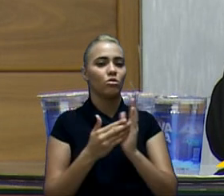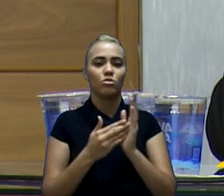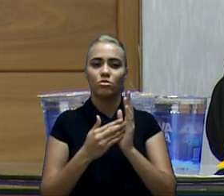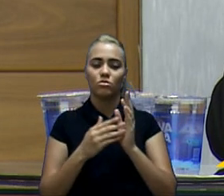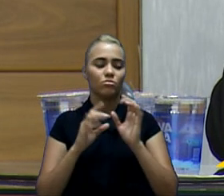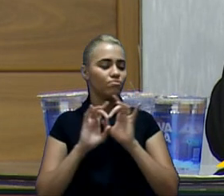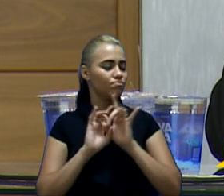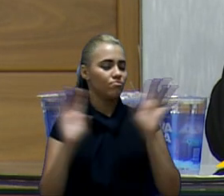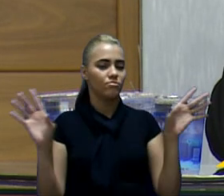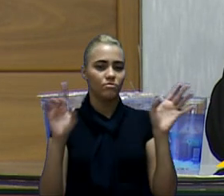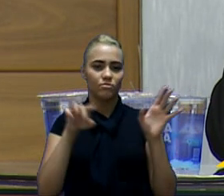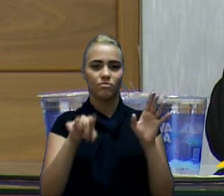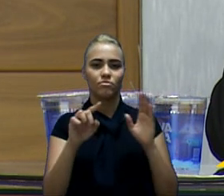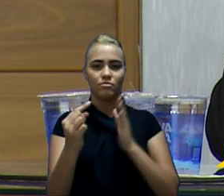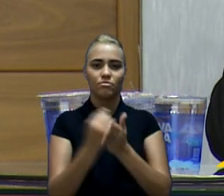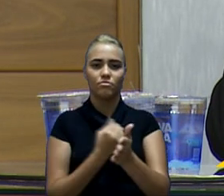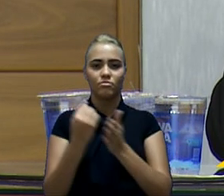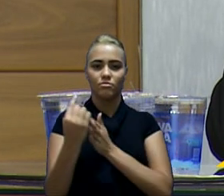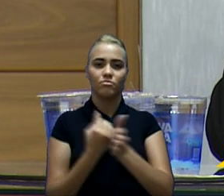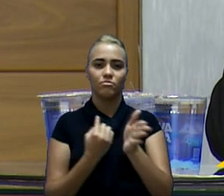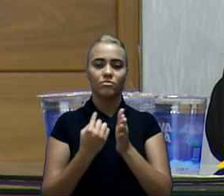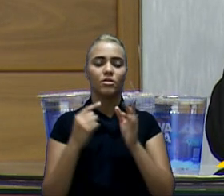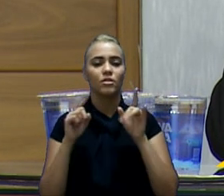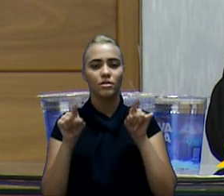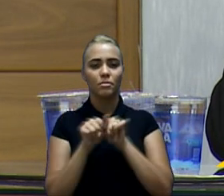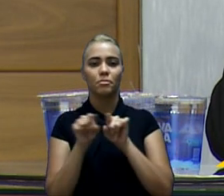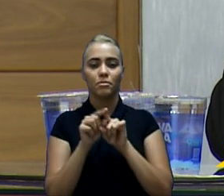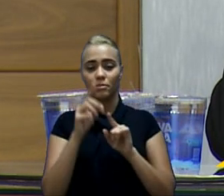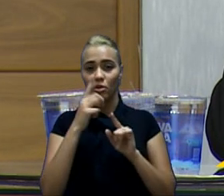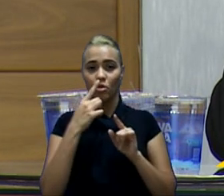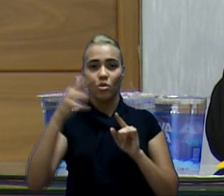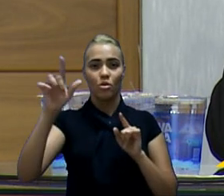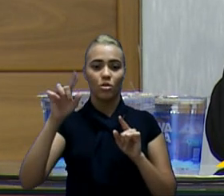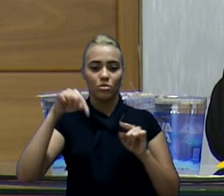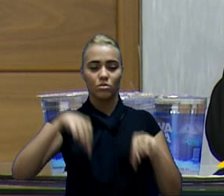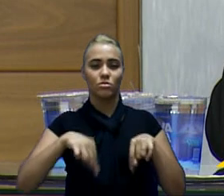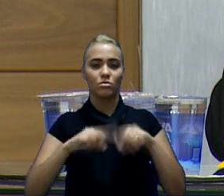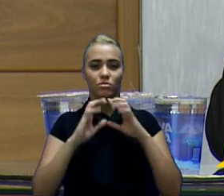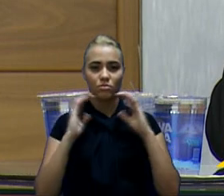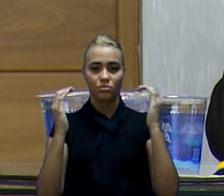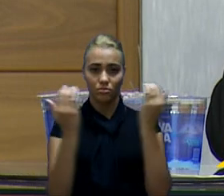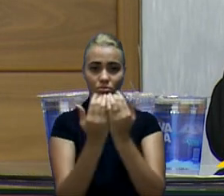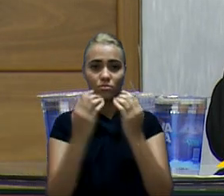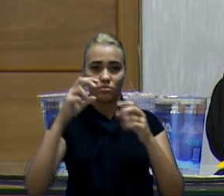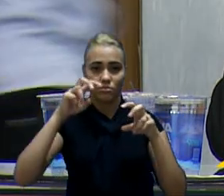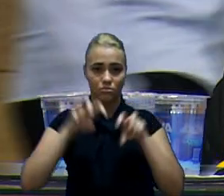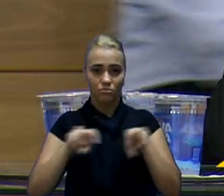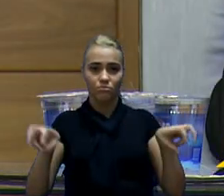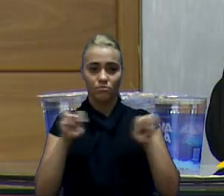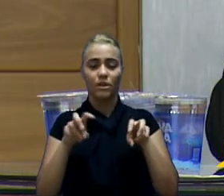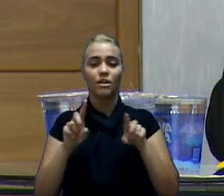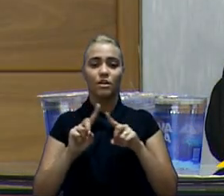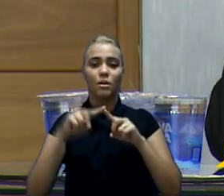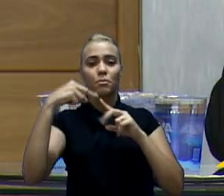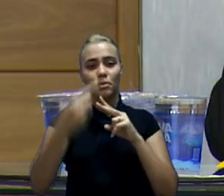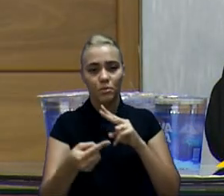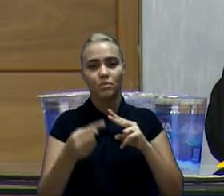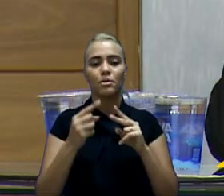estendida, e, posteriormente, para a participação de todos que estão aqui no plenário e, depois, perguntas da internet.